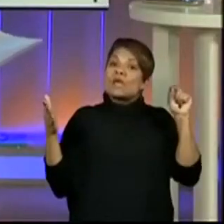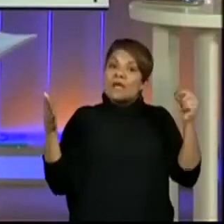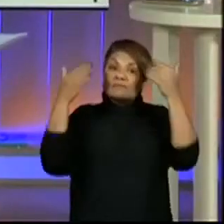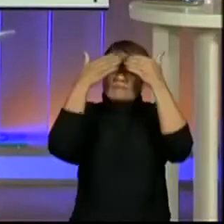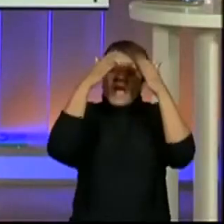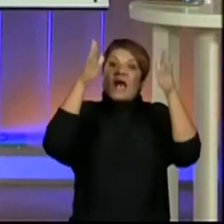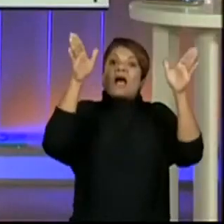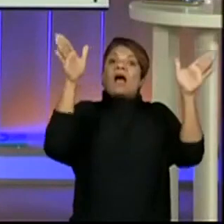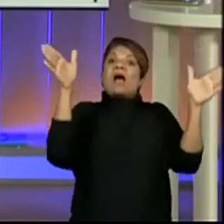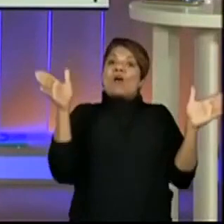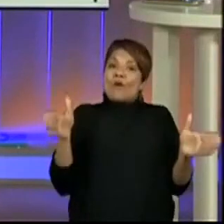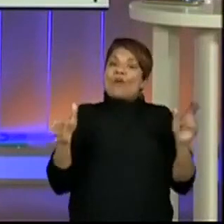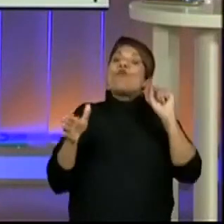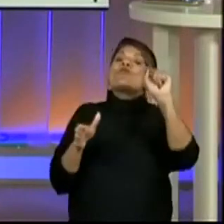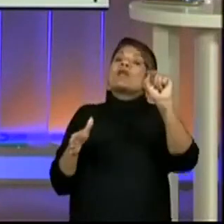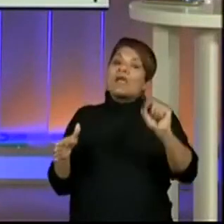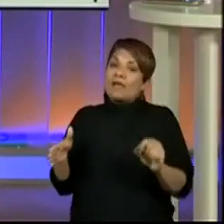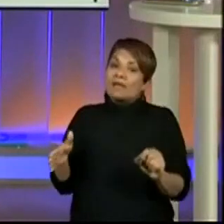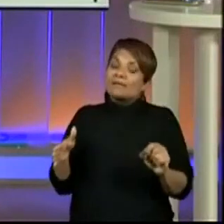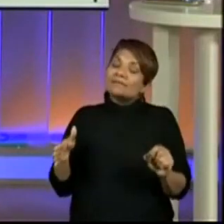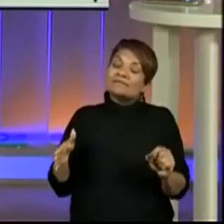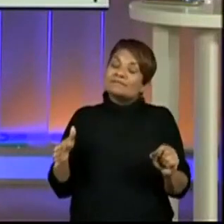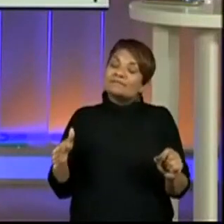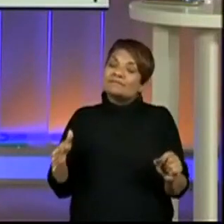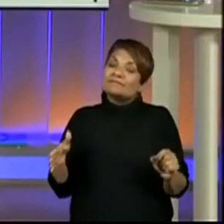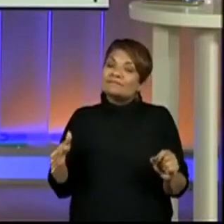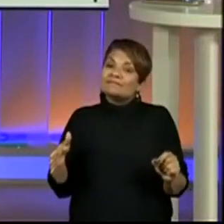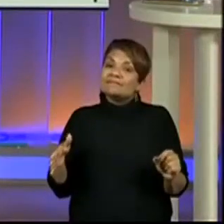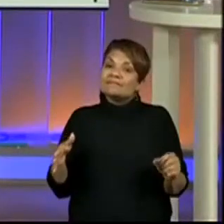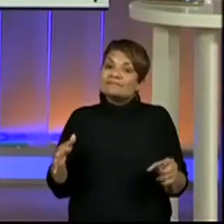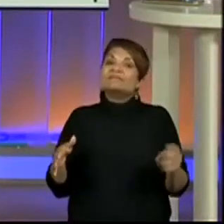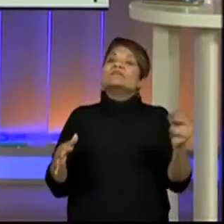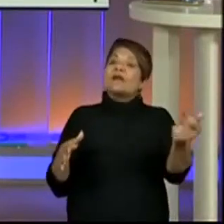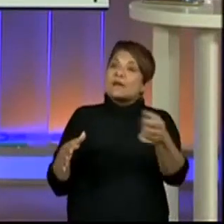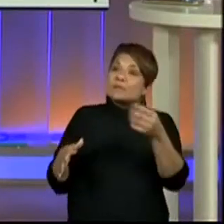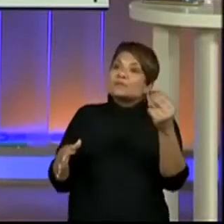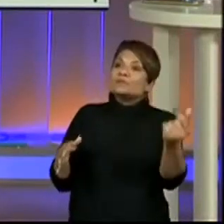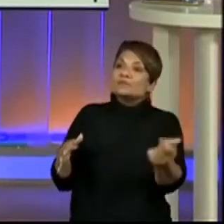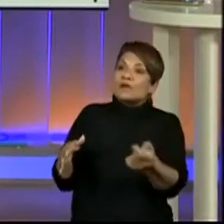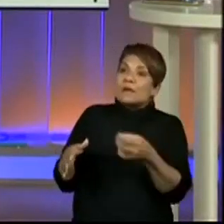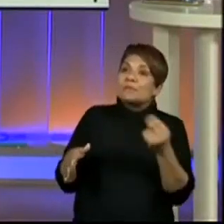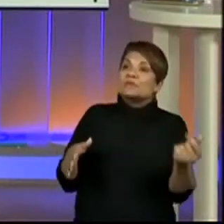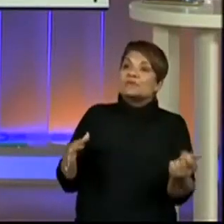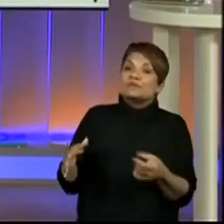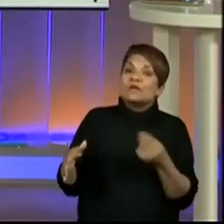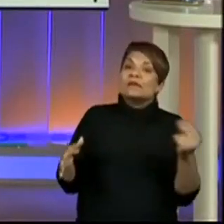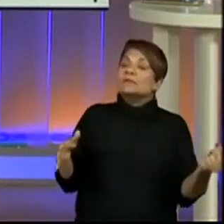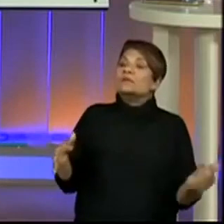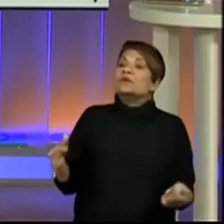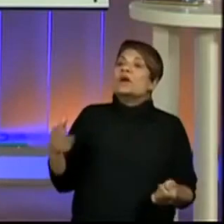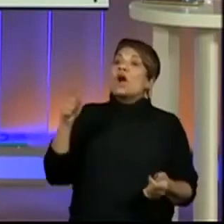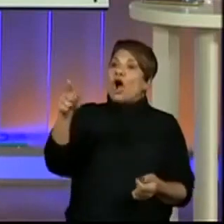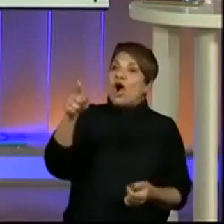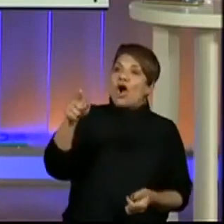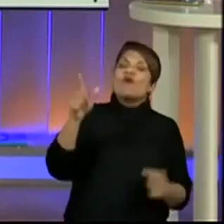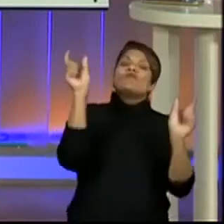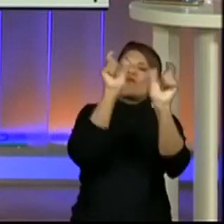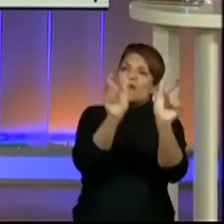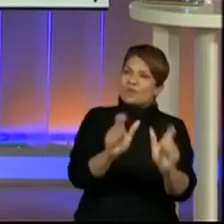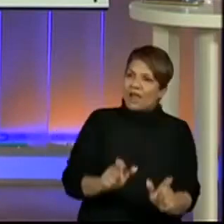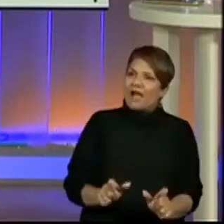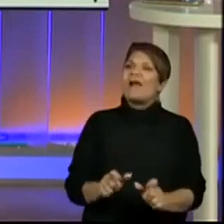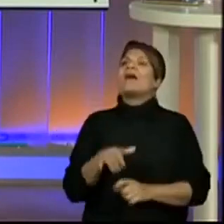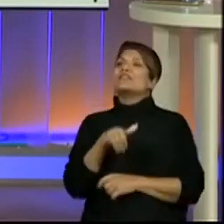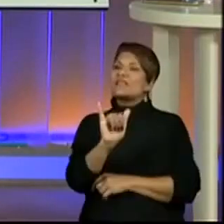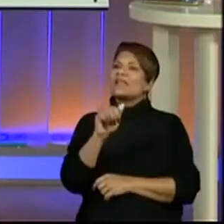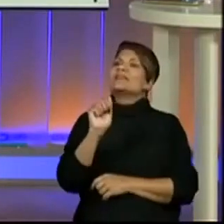Amplia o quê quando a gente descobre mais palavras? O povo está no conhecido. Amplia o nosso... Ó, vocabulário. Aí a